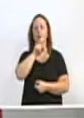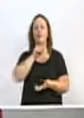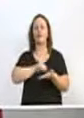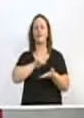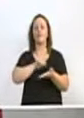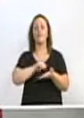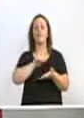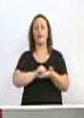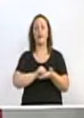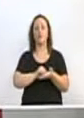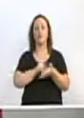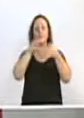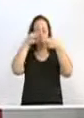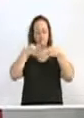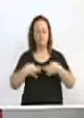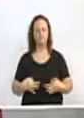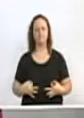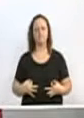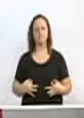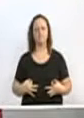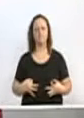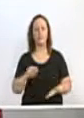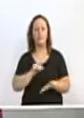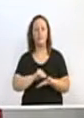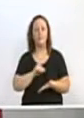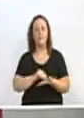com o município de Blumenau.